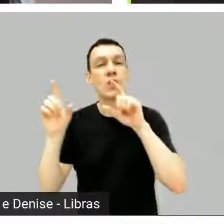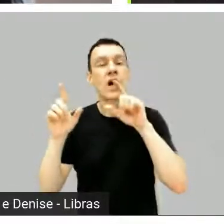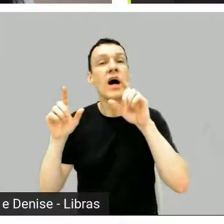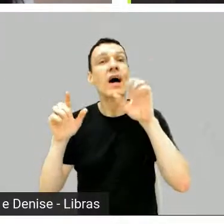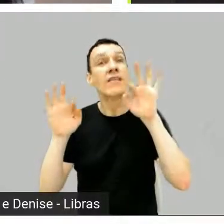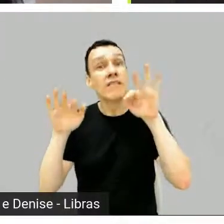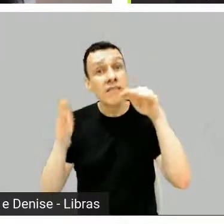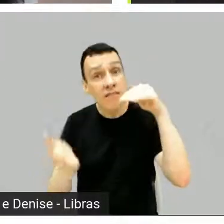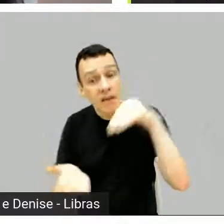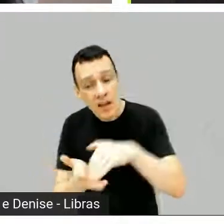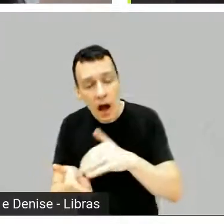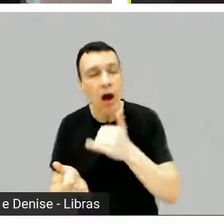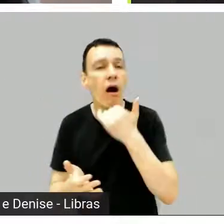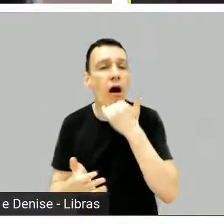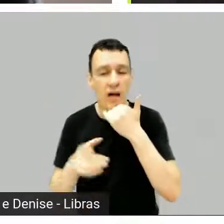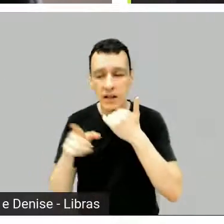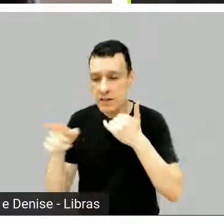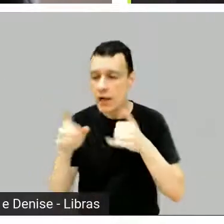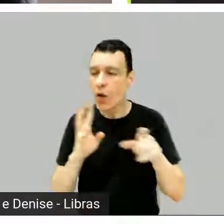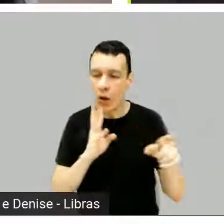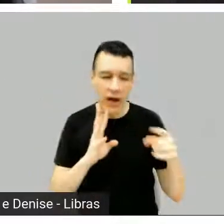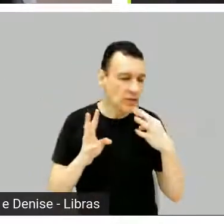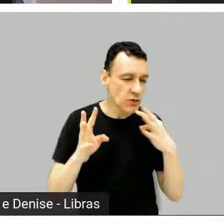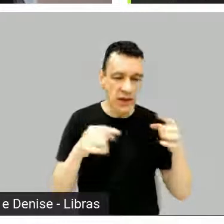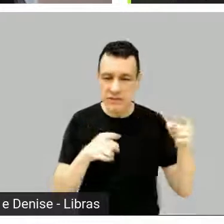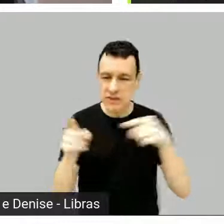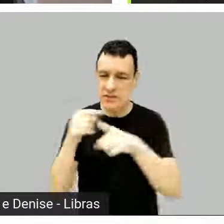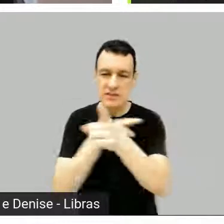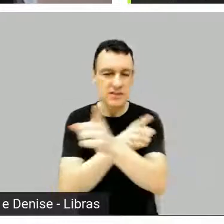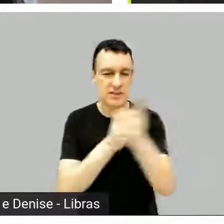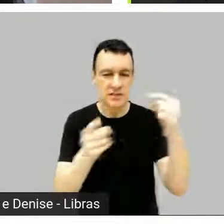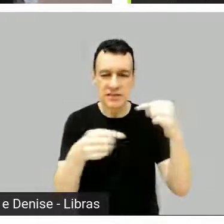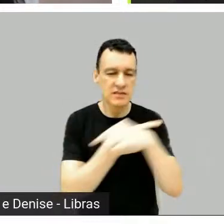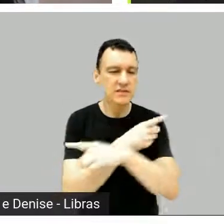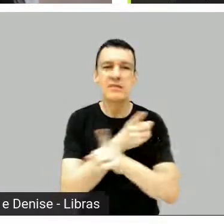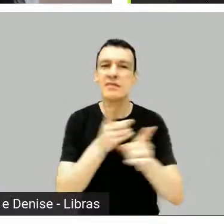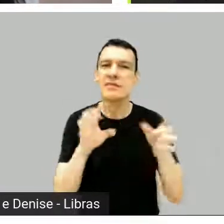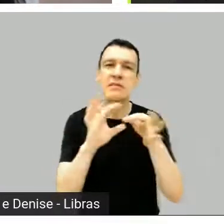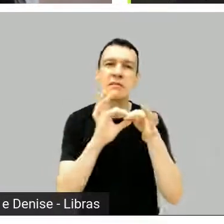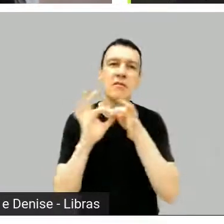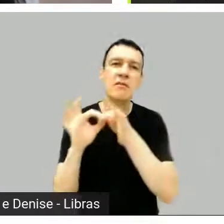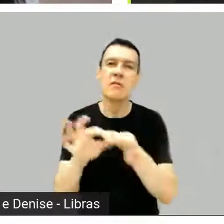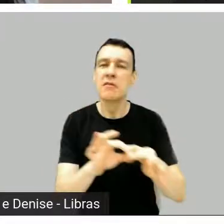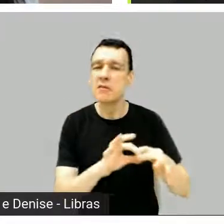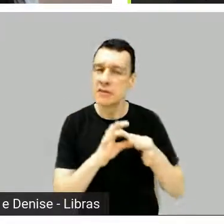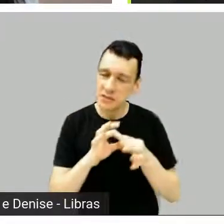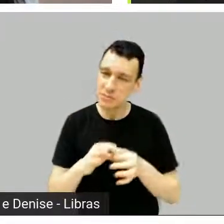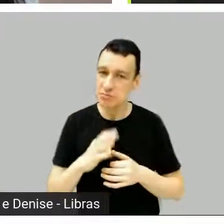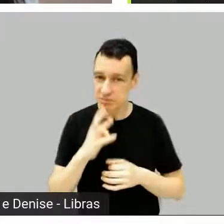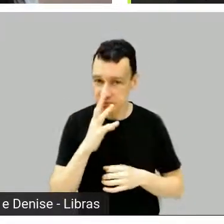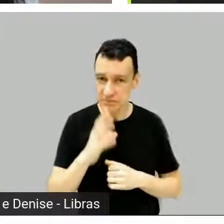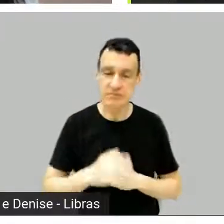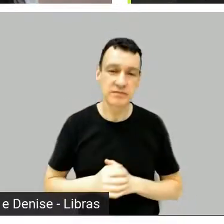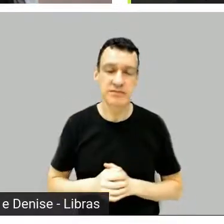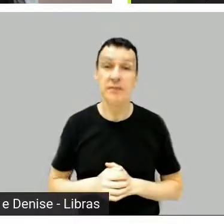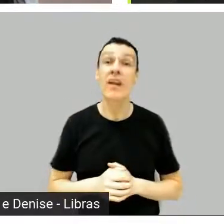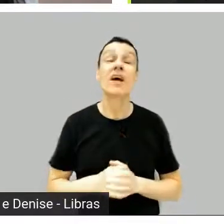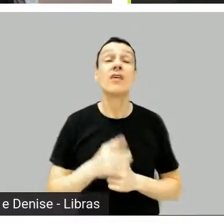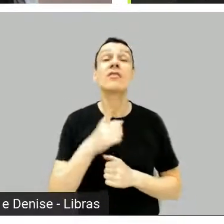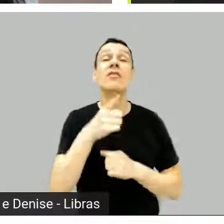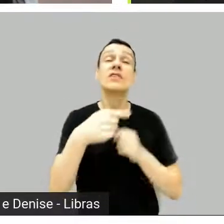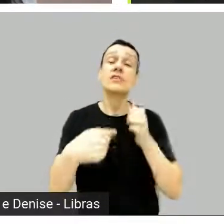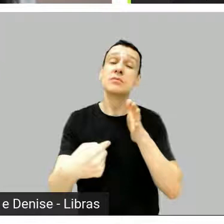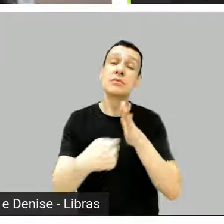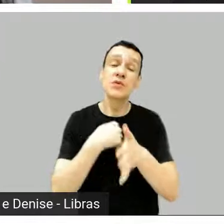e tudo mais, e aí as coisas vão se complicando. Ah, voltando àquela sua pergunta sobre o que eu escreveria, se pudesse escolher, eu escreveria